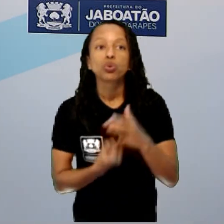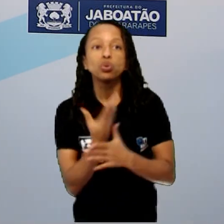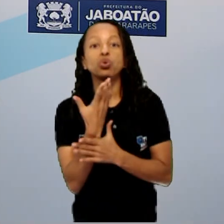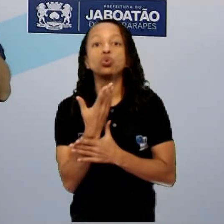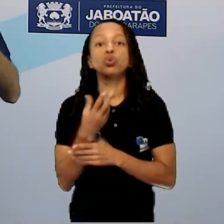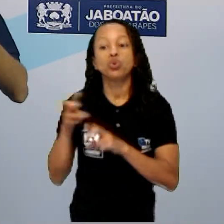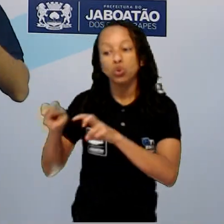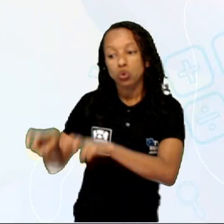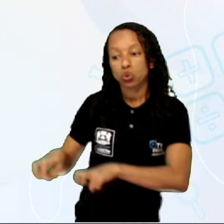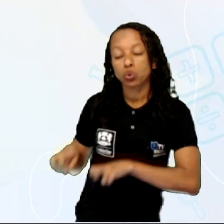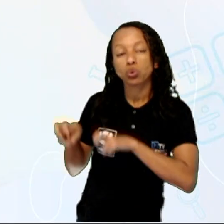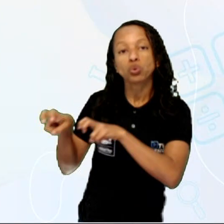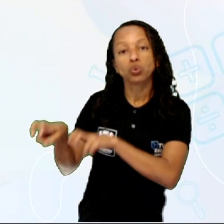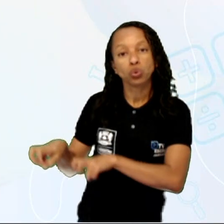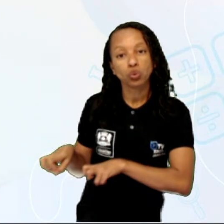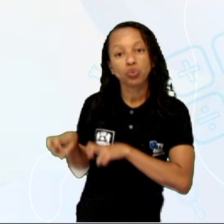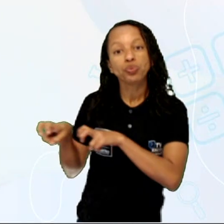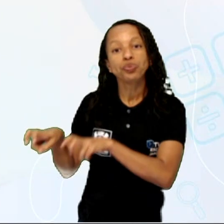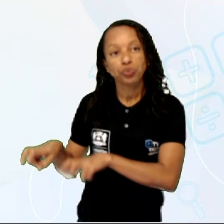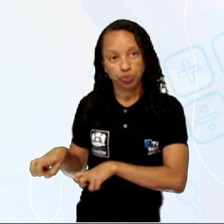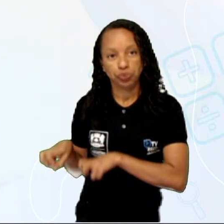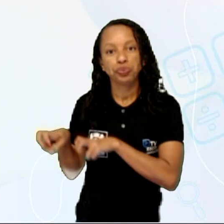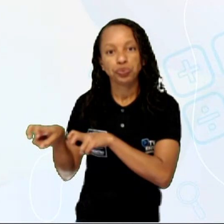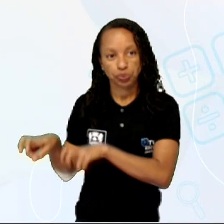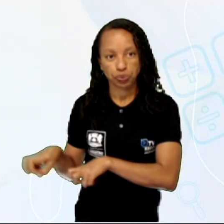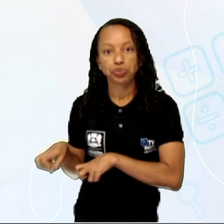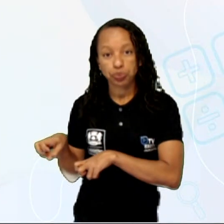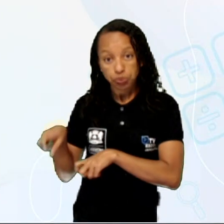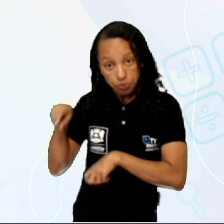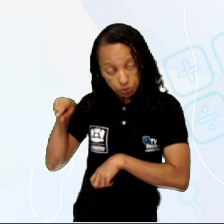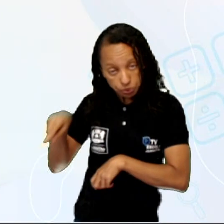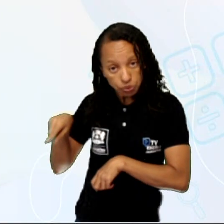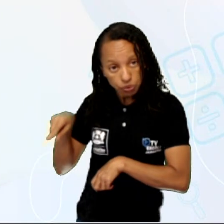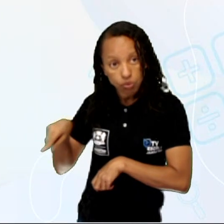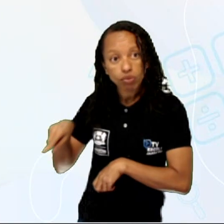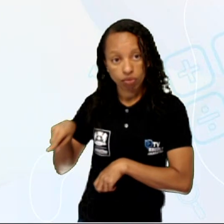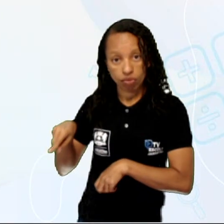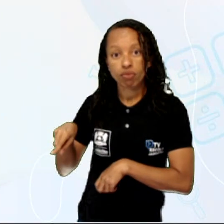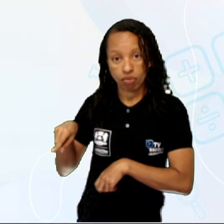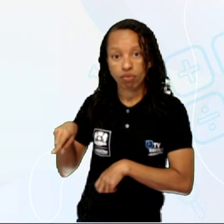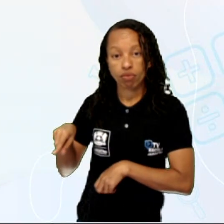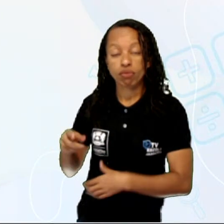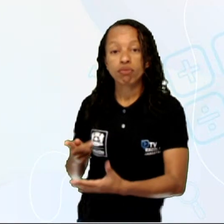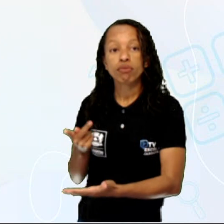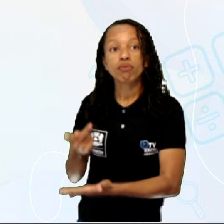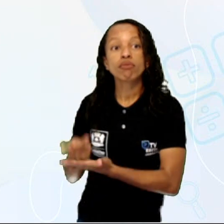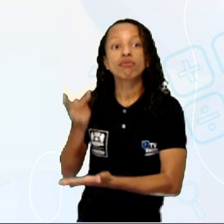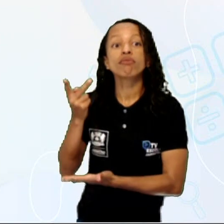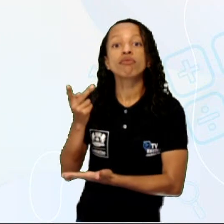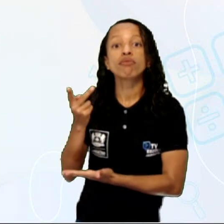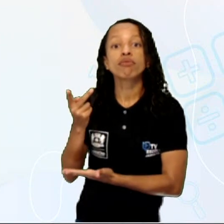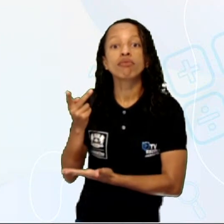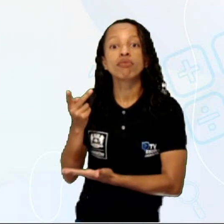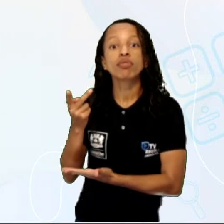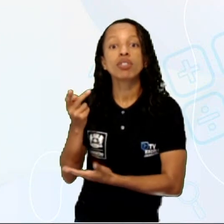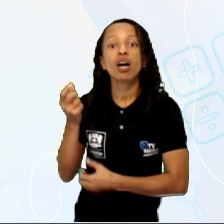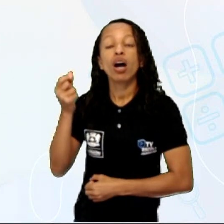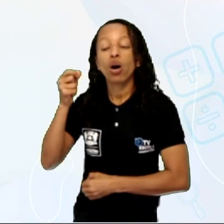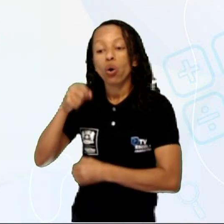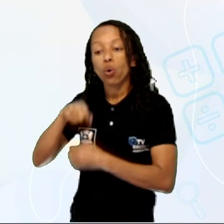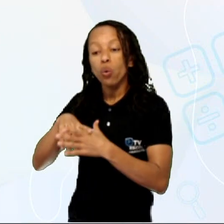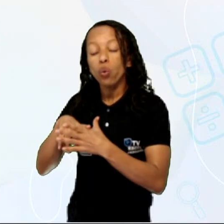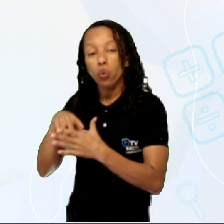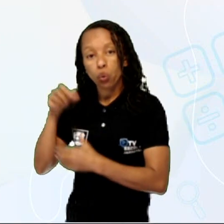o engenho São João Batista. Então, nesse engenho é que aconteceu o plantar e